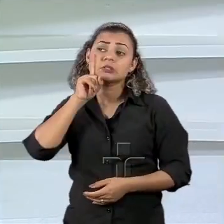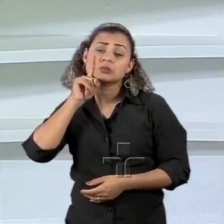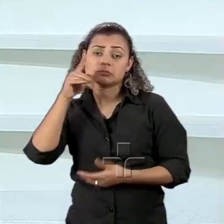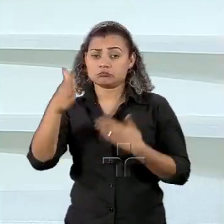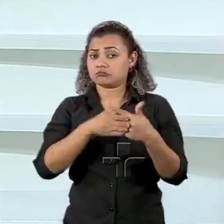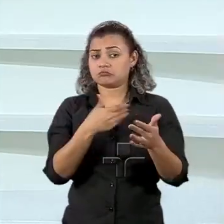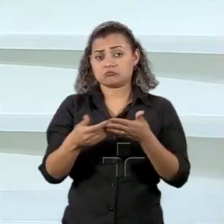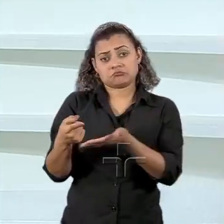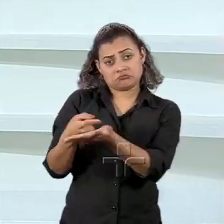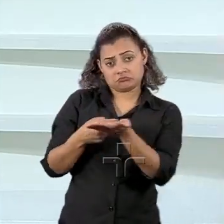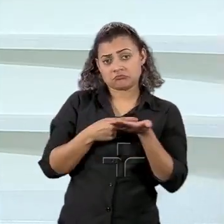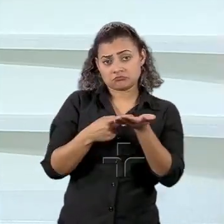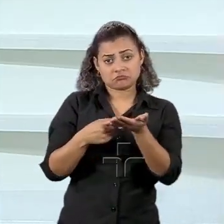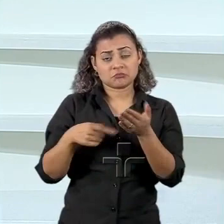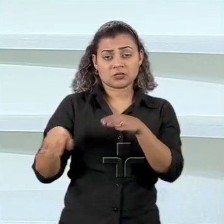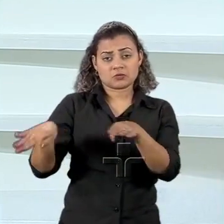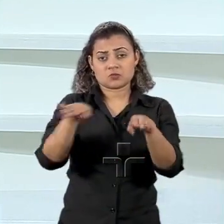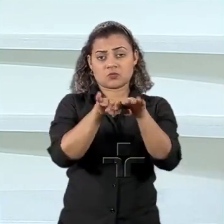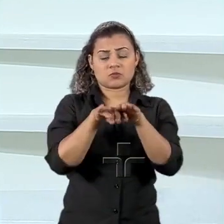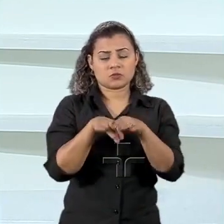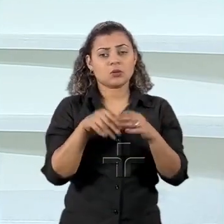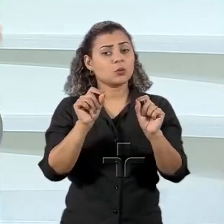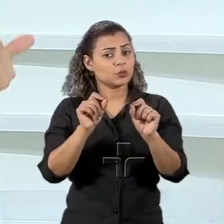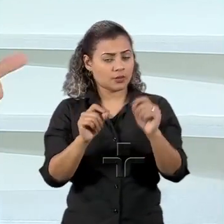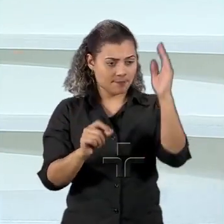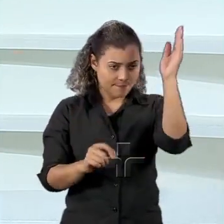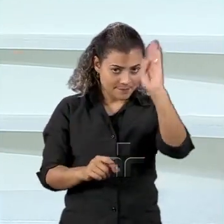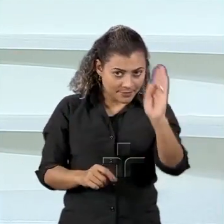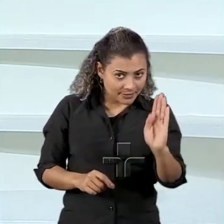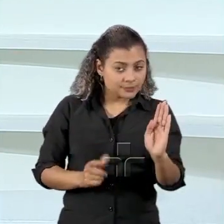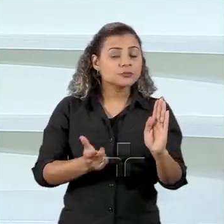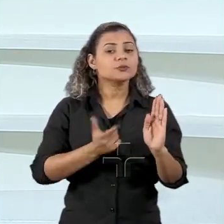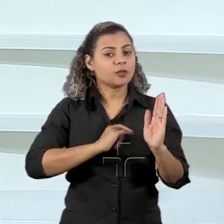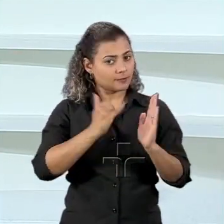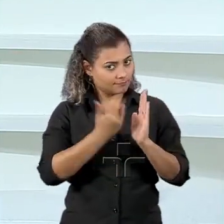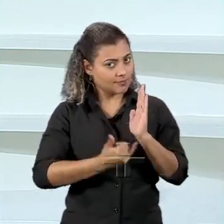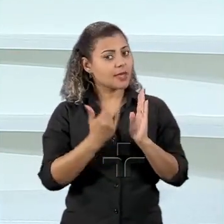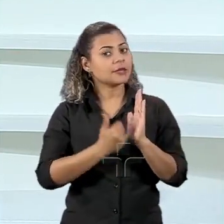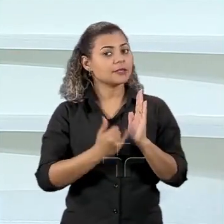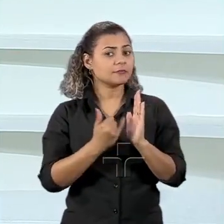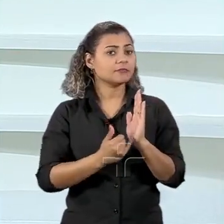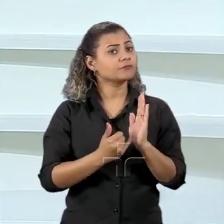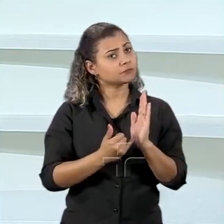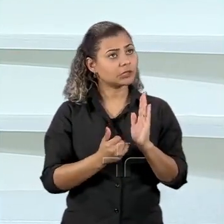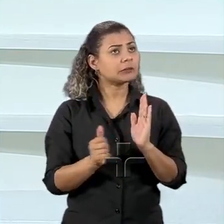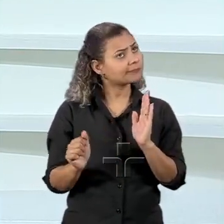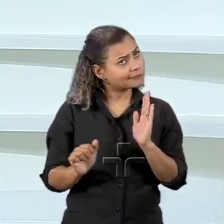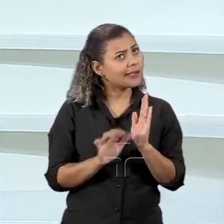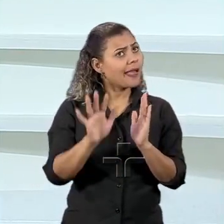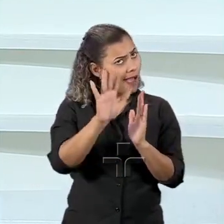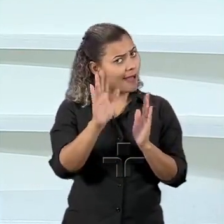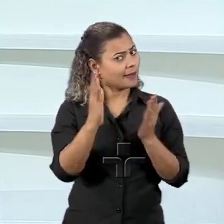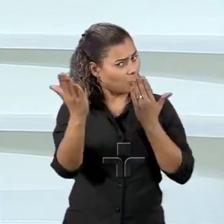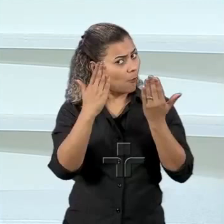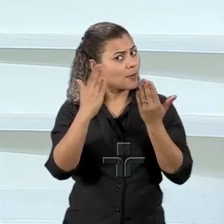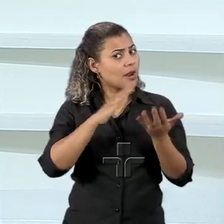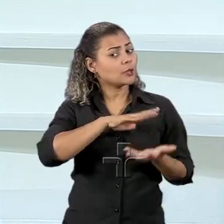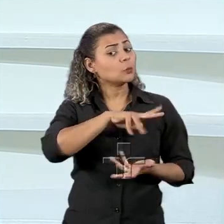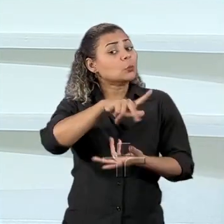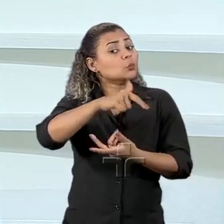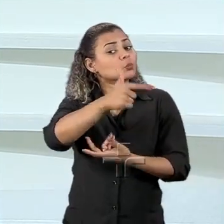um. Estamos em uma situação de igualdade. O Brasil pratica uma tarifa média efetiva alta comparado com o restante do mundo.